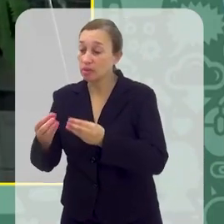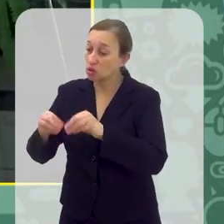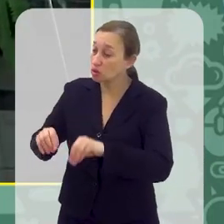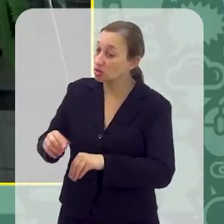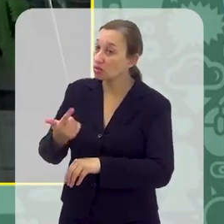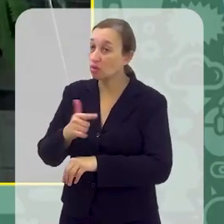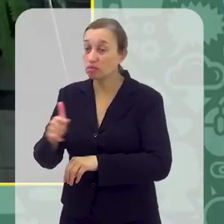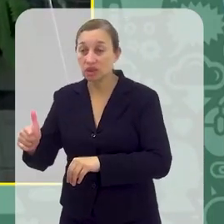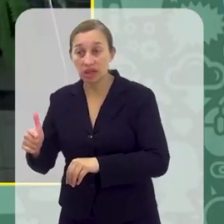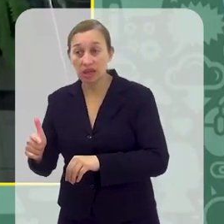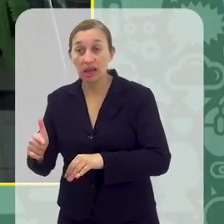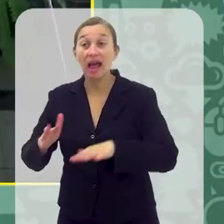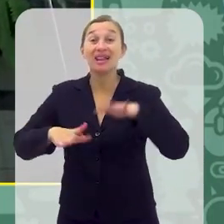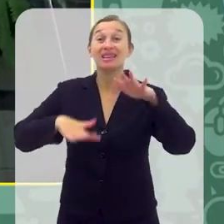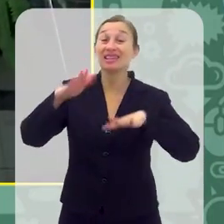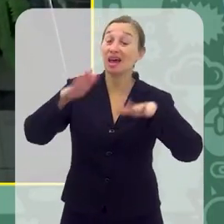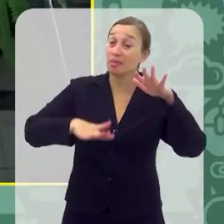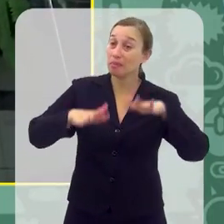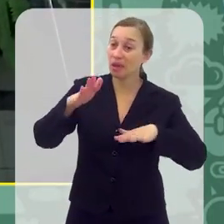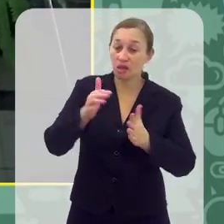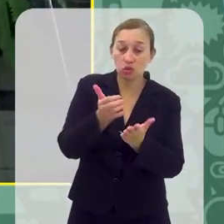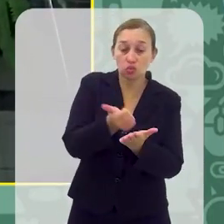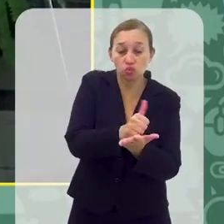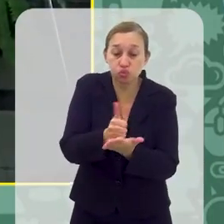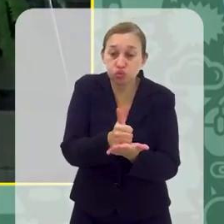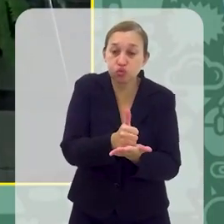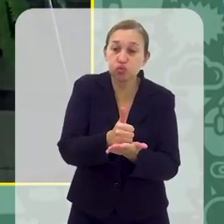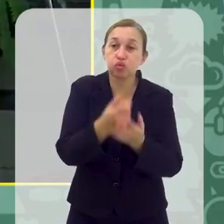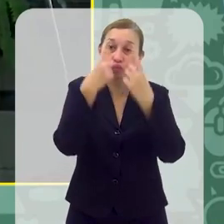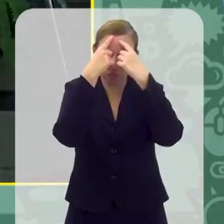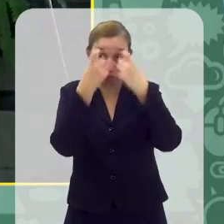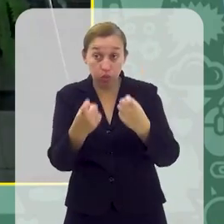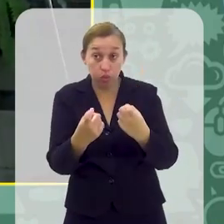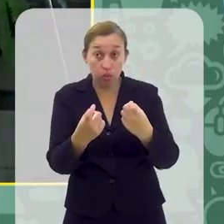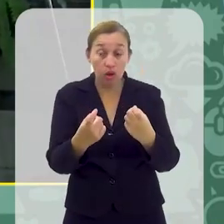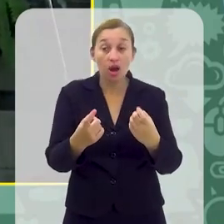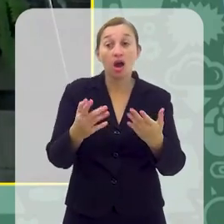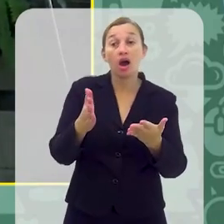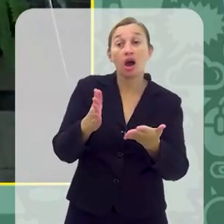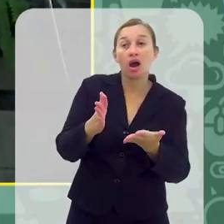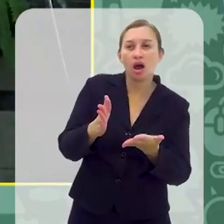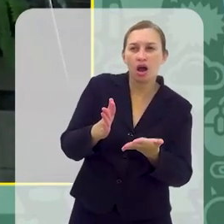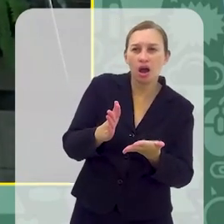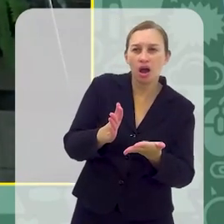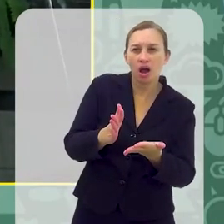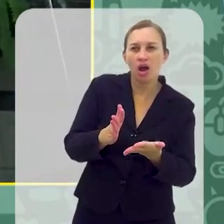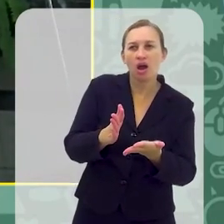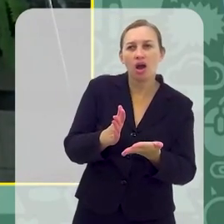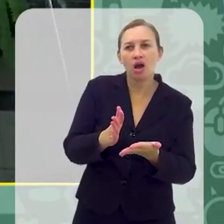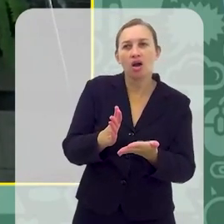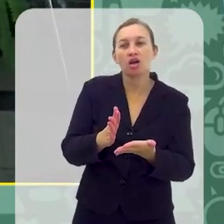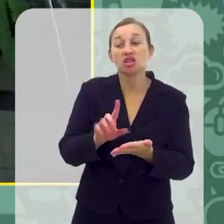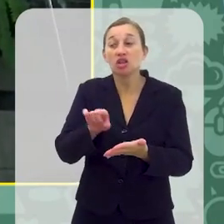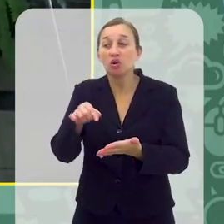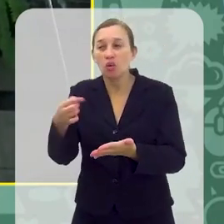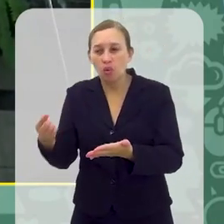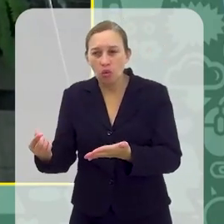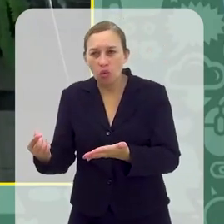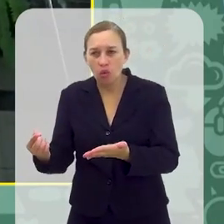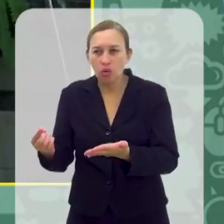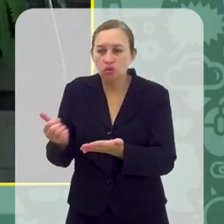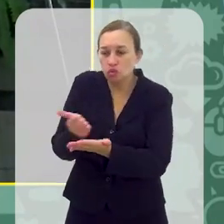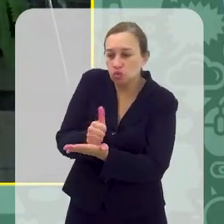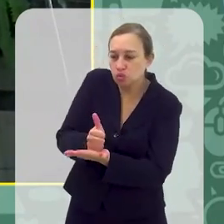inquietas, dependendo do jogo, até mais agressivas, Termina o jogo aí e fica mais elétrica, assim, mais reativa.